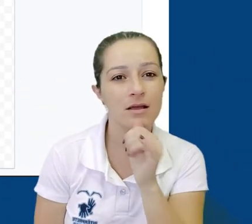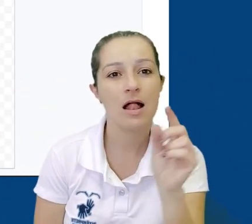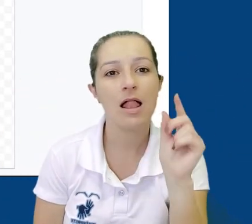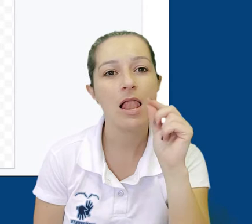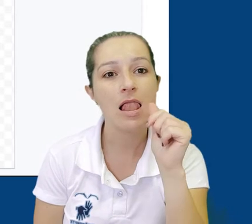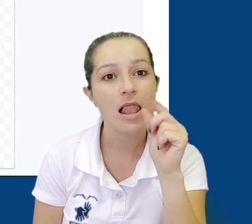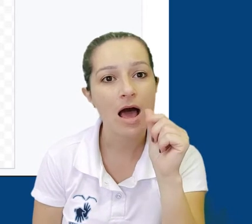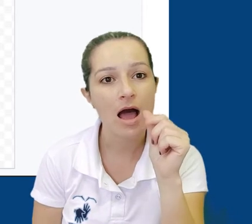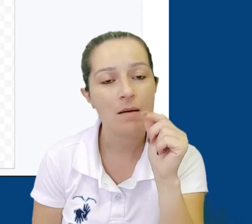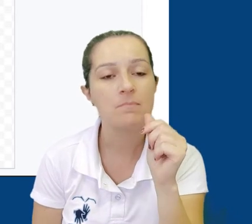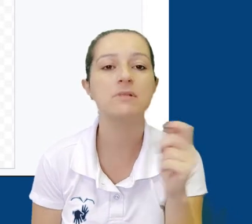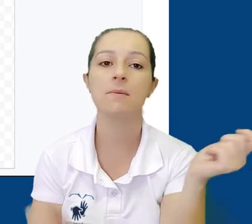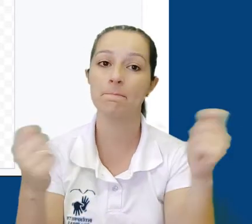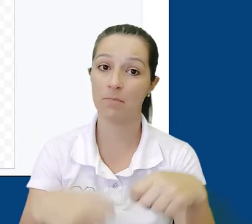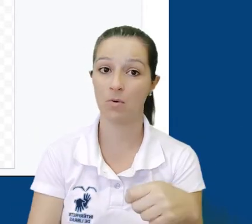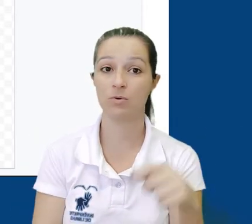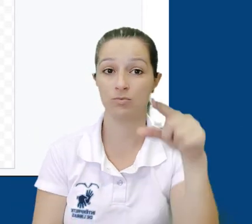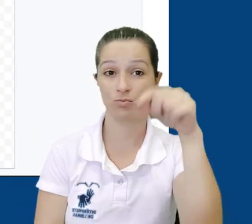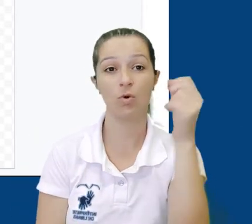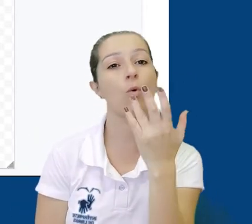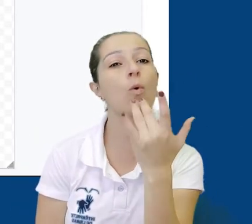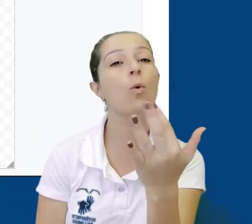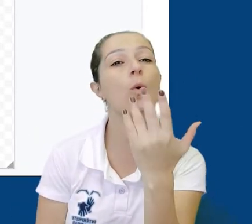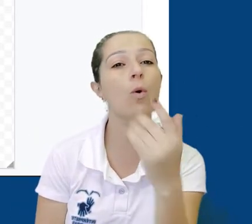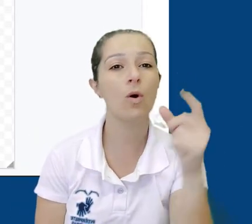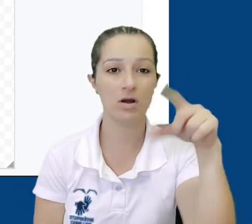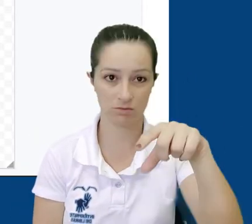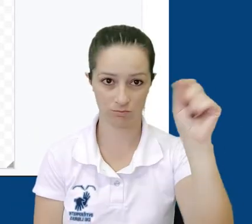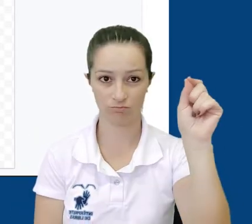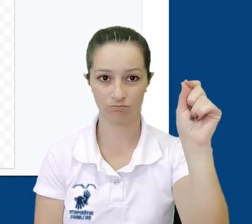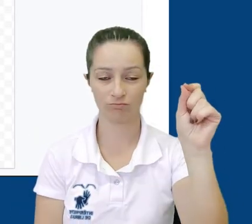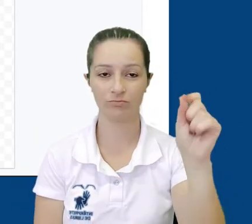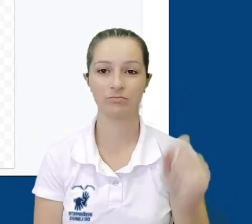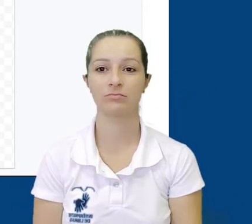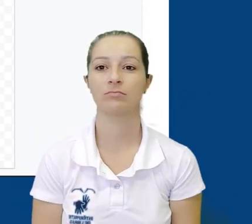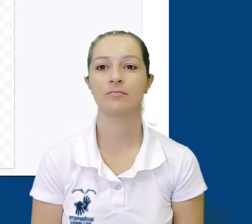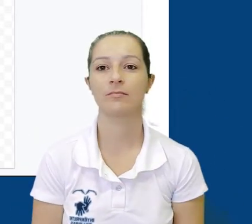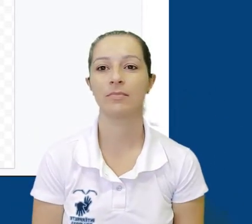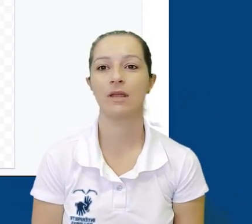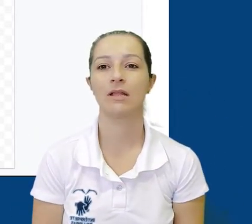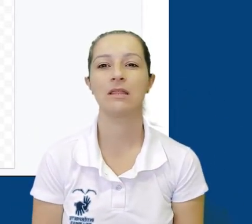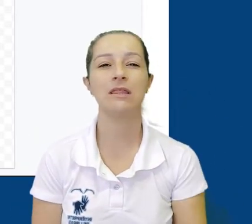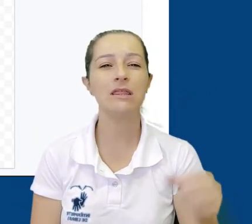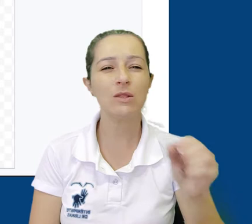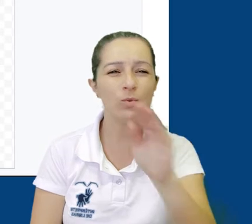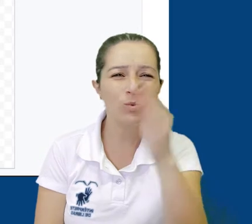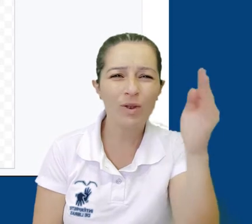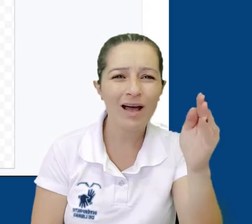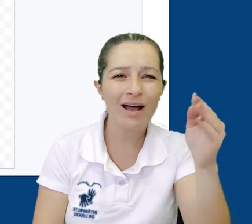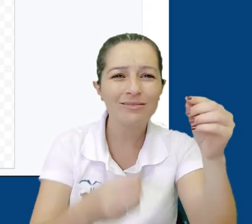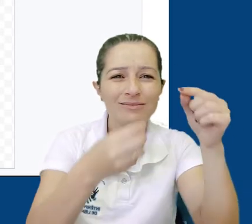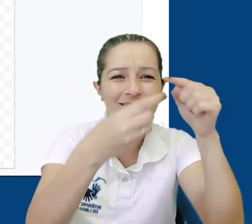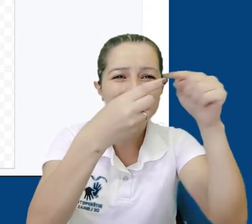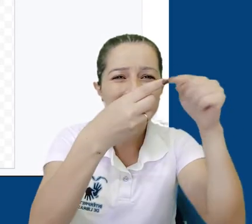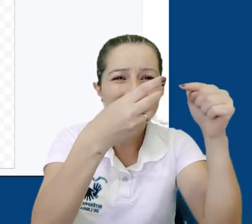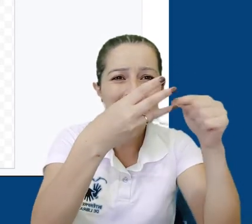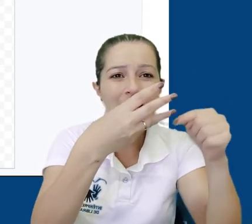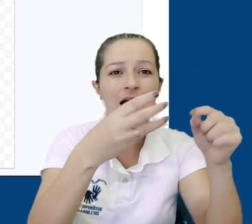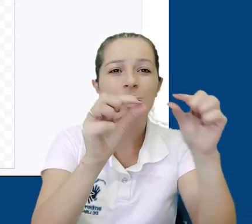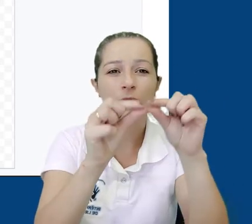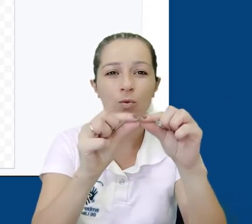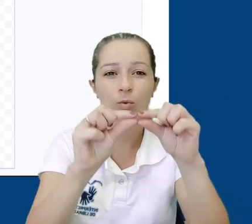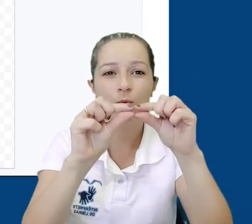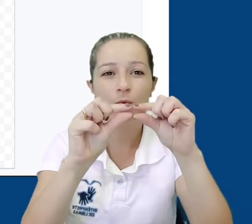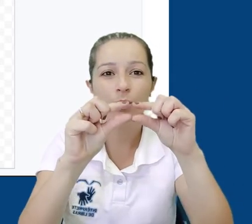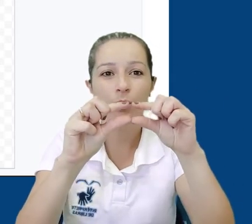nos permite escolher a cor do traço selecionado. Ao seu lado direito, o ícone de três linhas nos permite escolher a espessura da